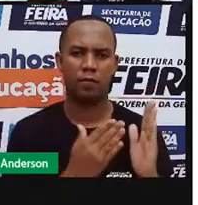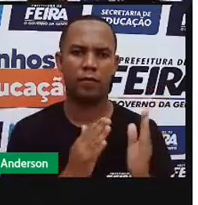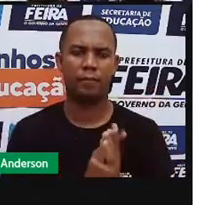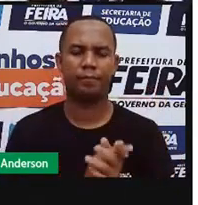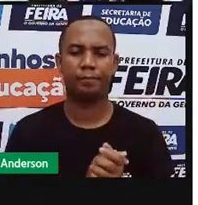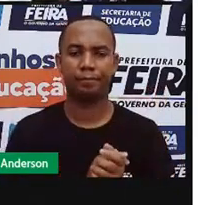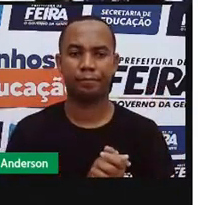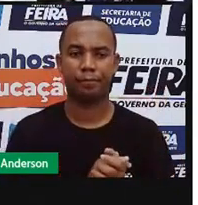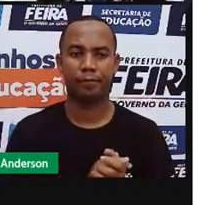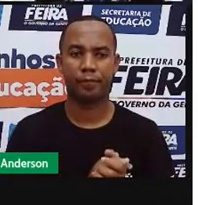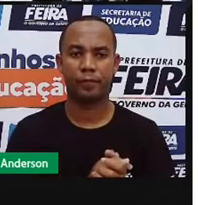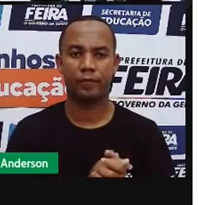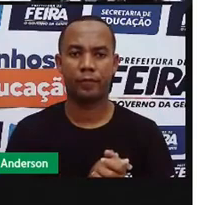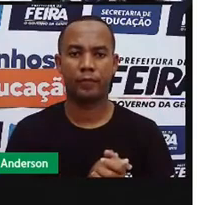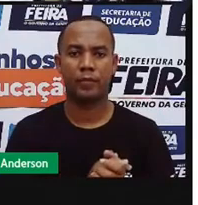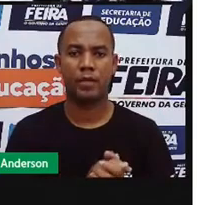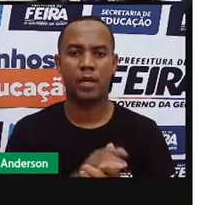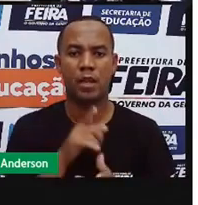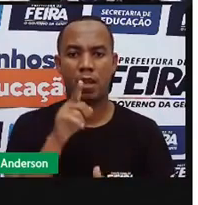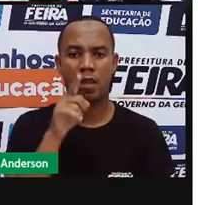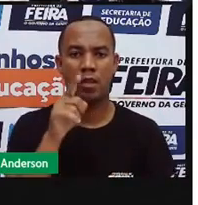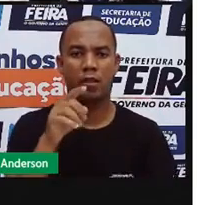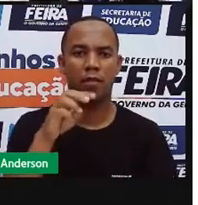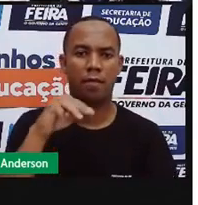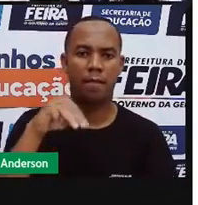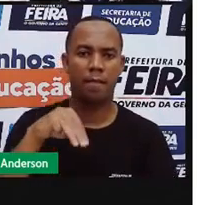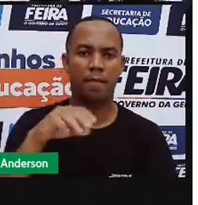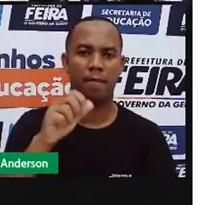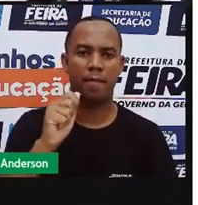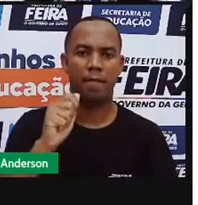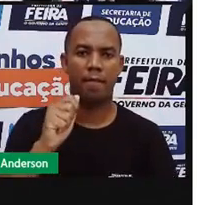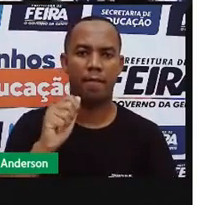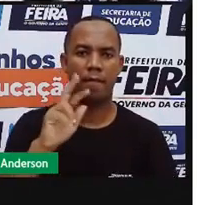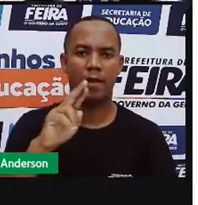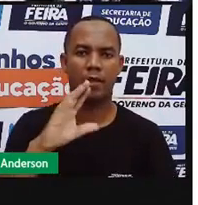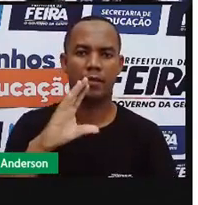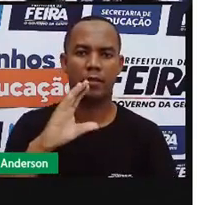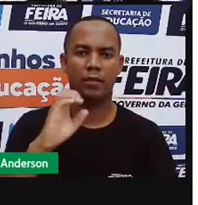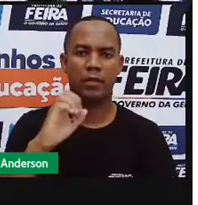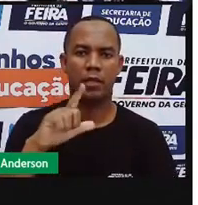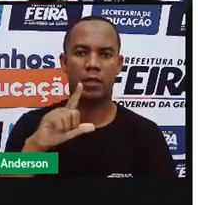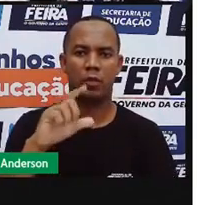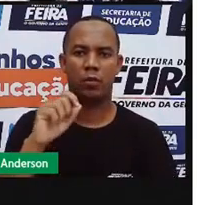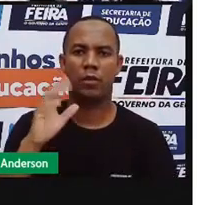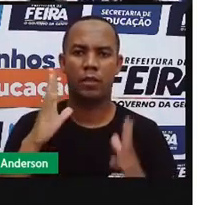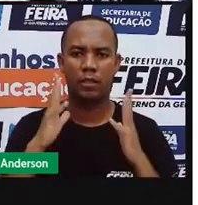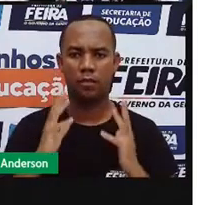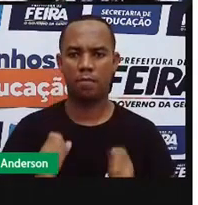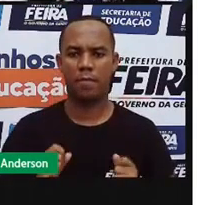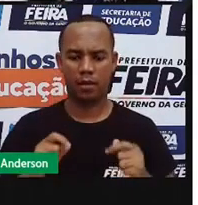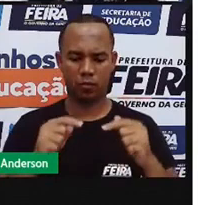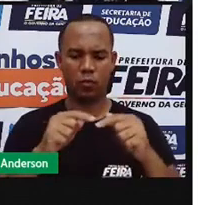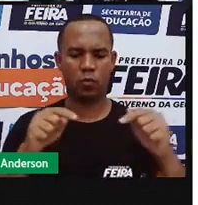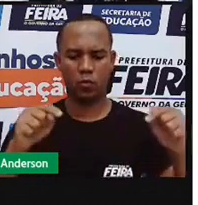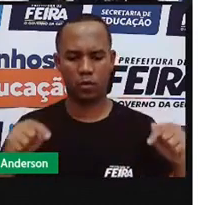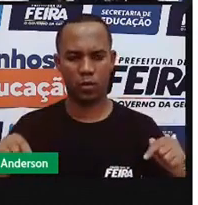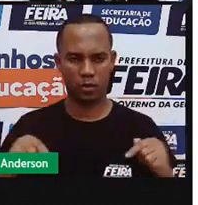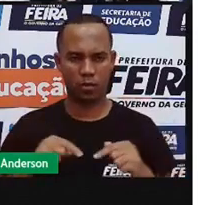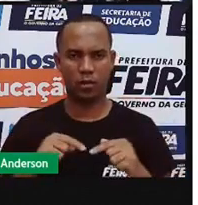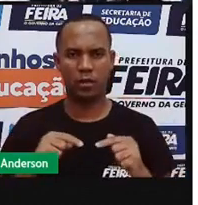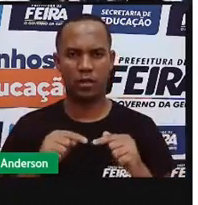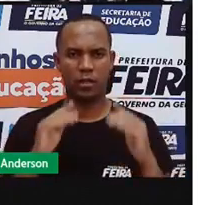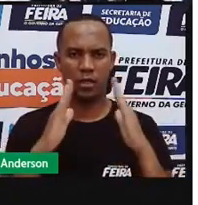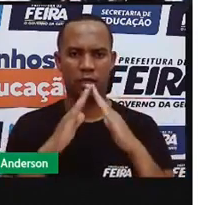casa. Agora, ele precisa encher com água limpa. E nós vamos ajudá-lo a encher mais rápido.